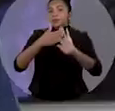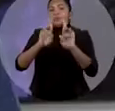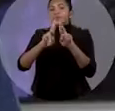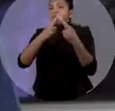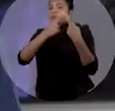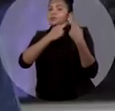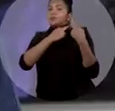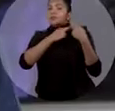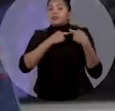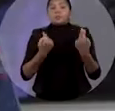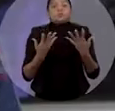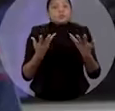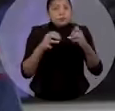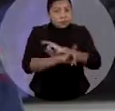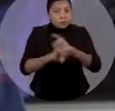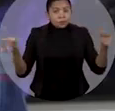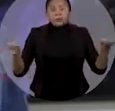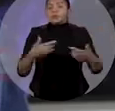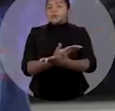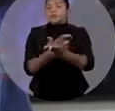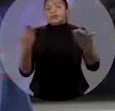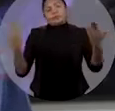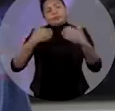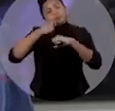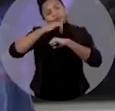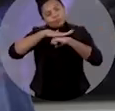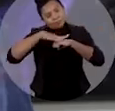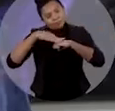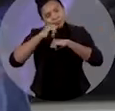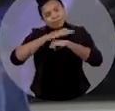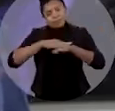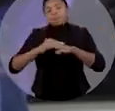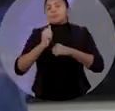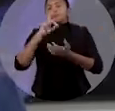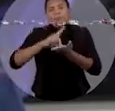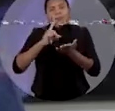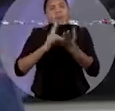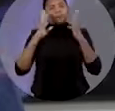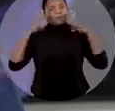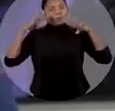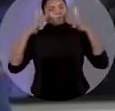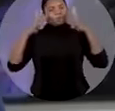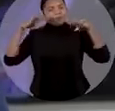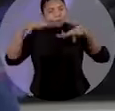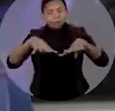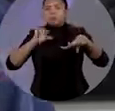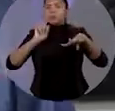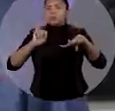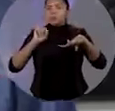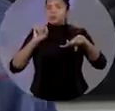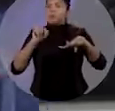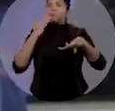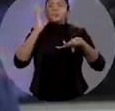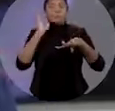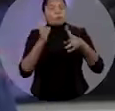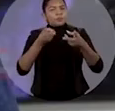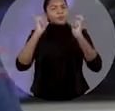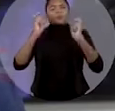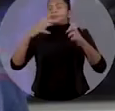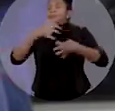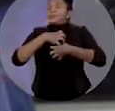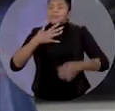Eu queria dizer para vocês que é com muito carinho, com muito, mas com muita dedicação, que eu vejo, sabe, com muita